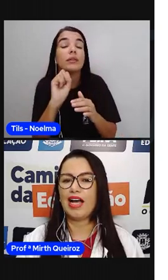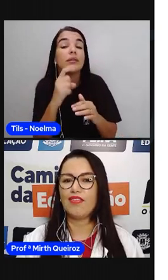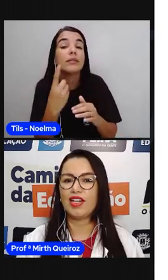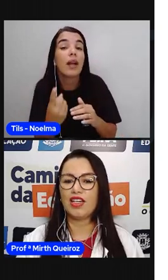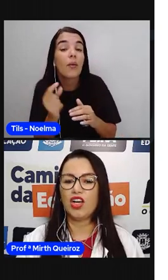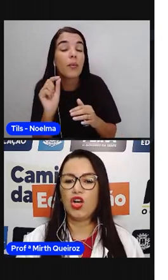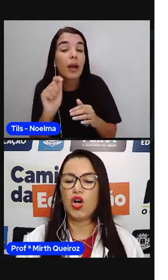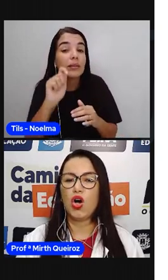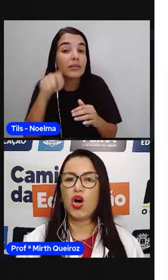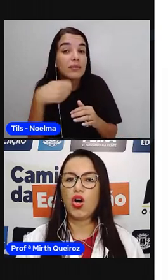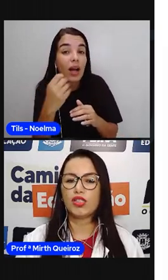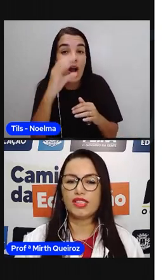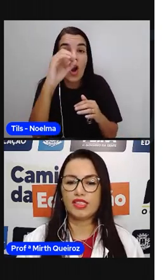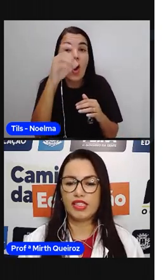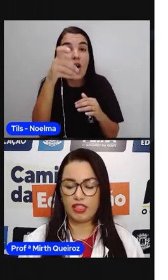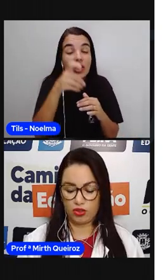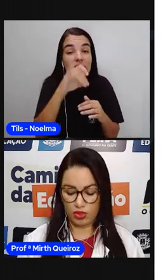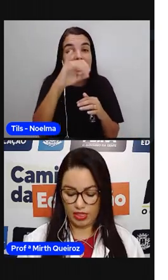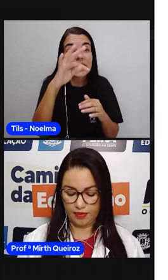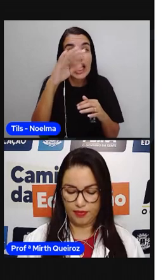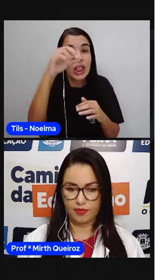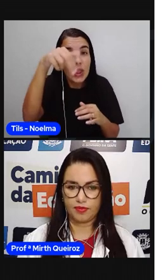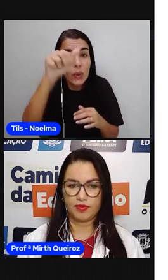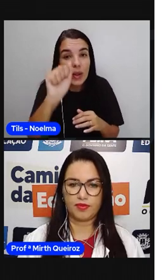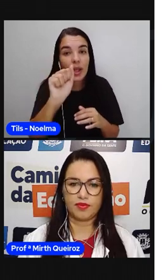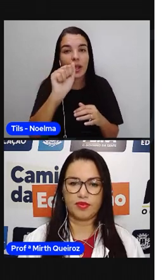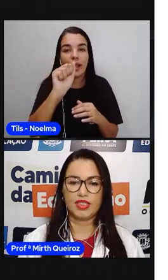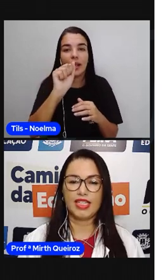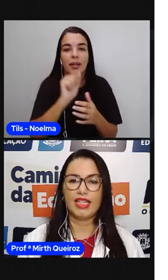é uma palavra oxítona.